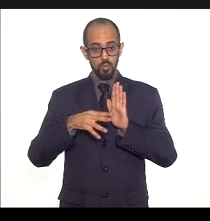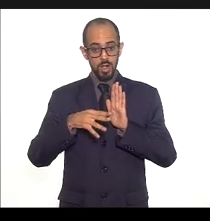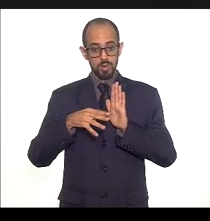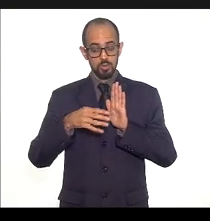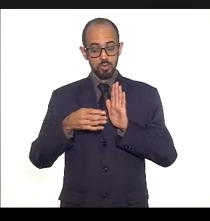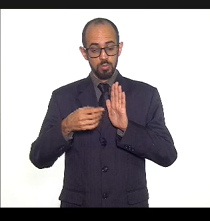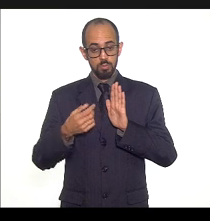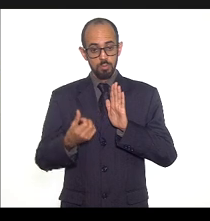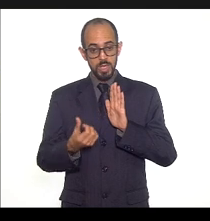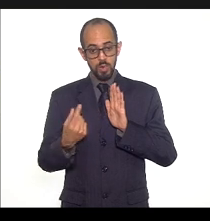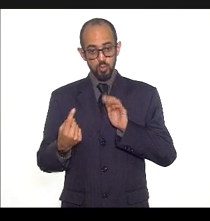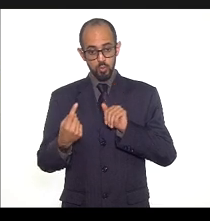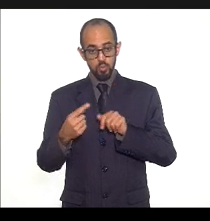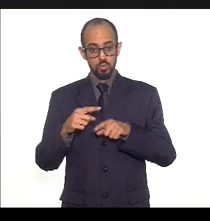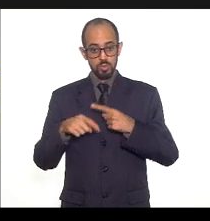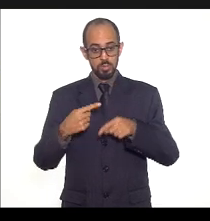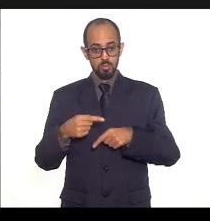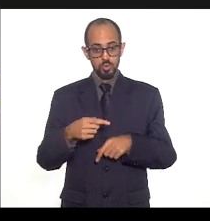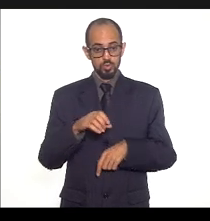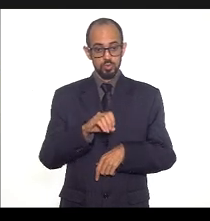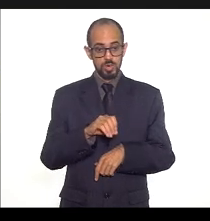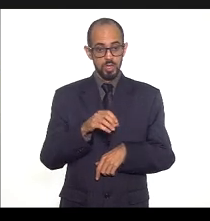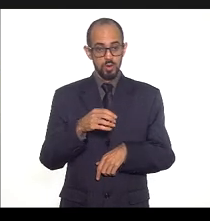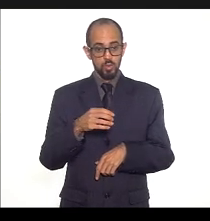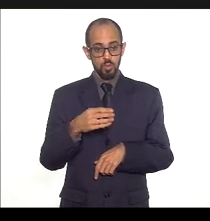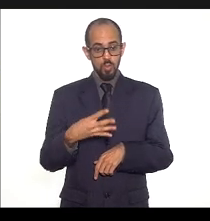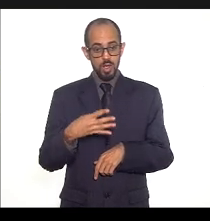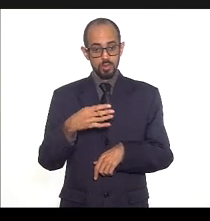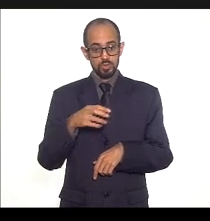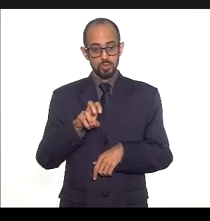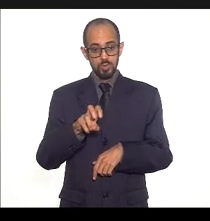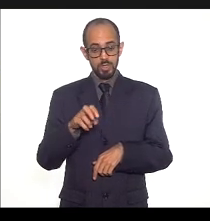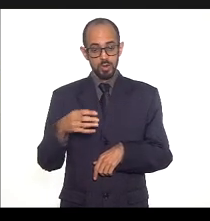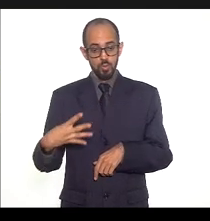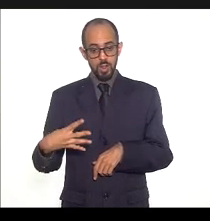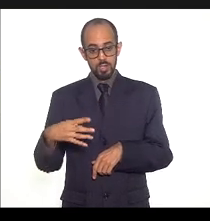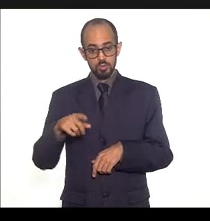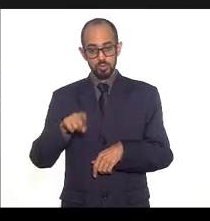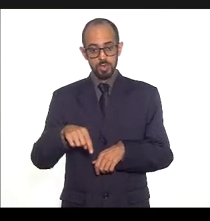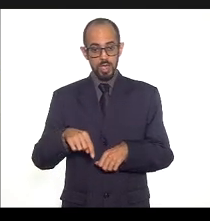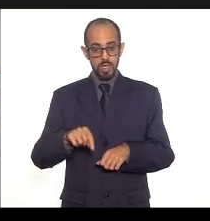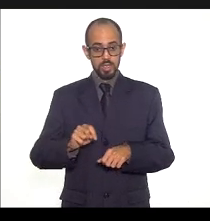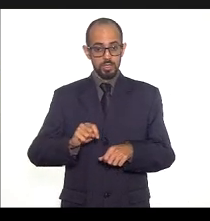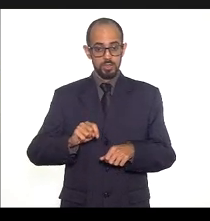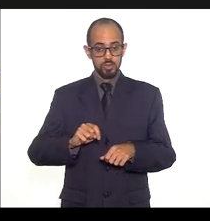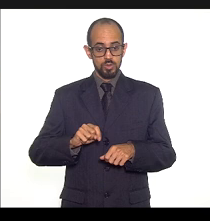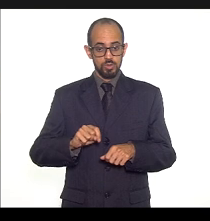saúde seguido do 0454 coordenação federativa e desenvolvimento territorial